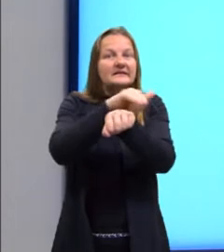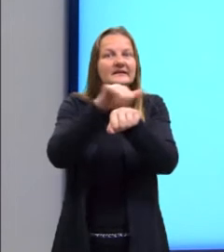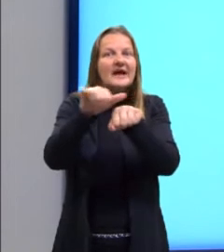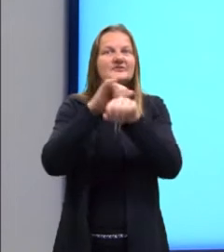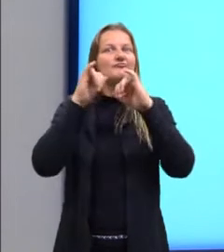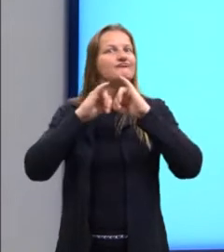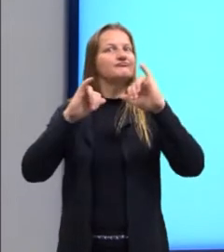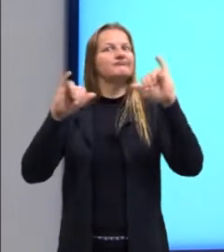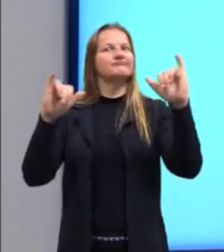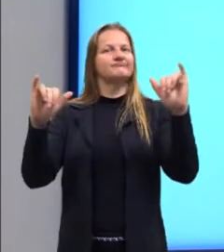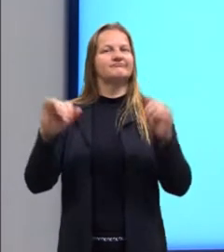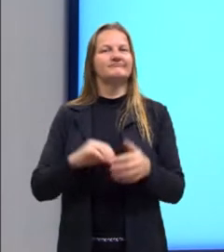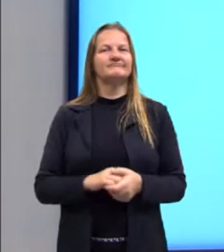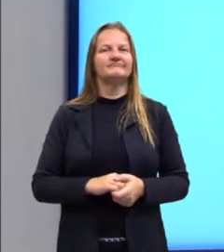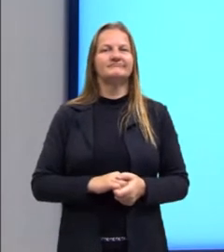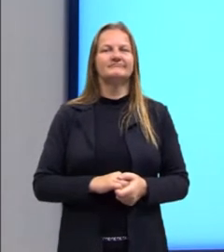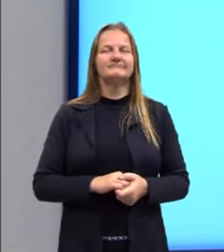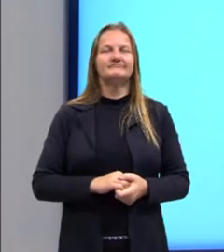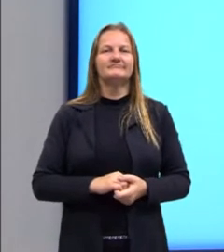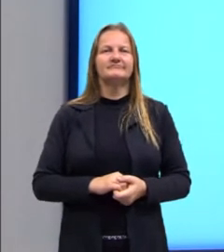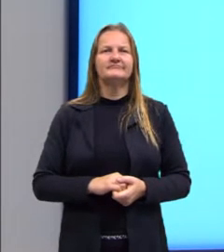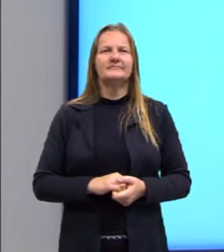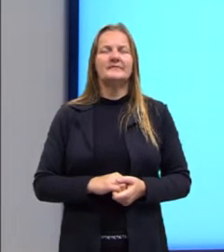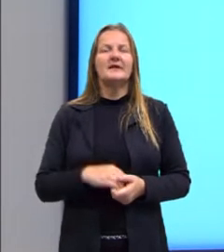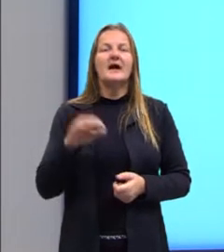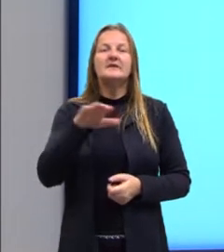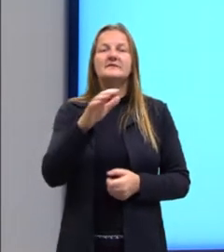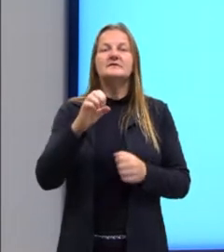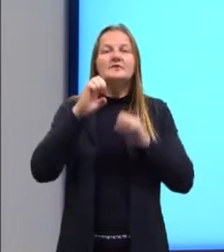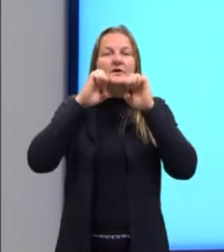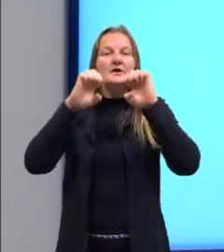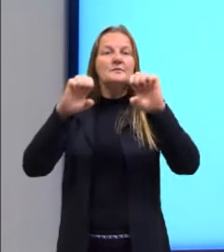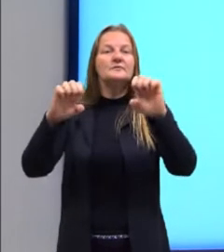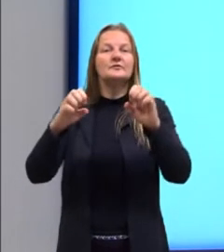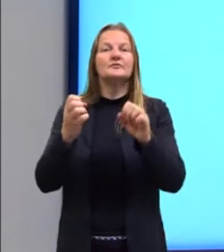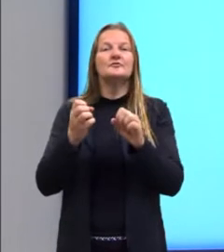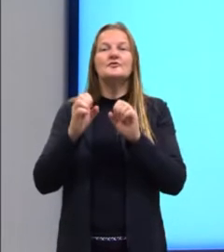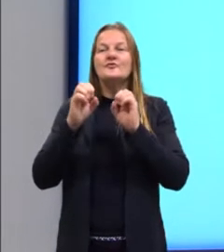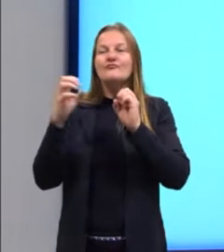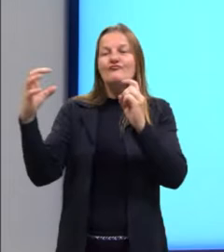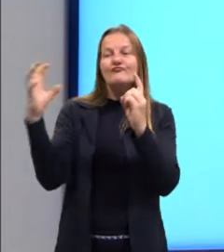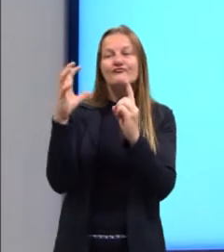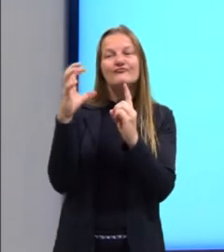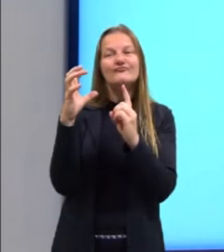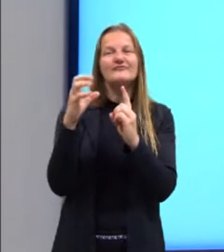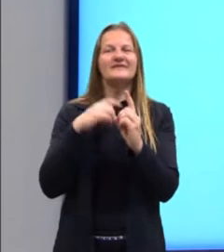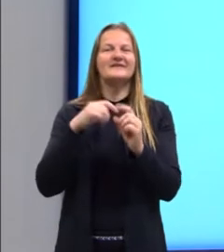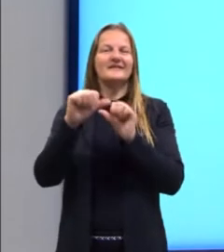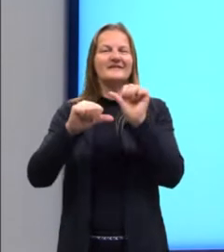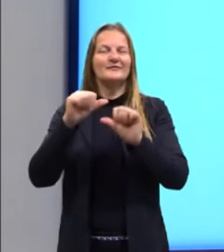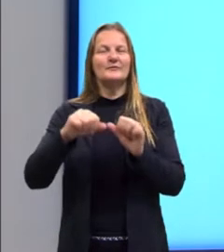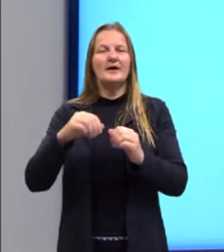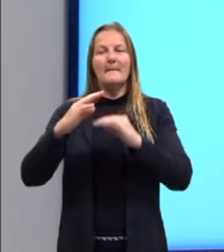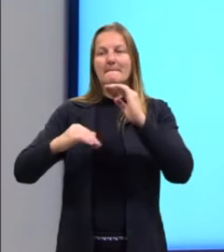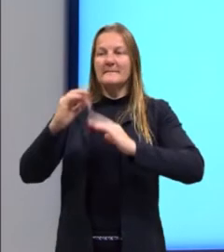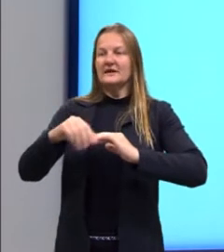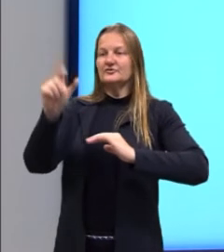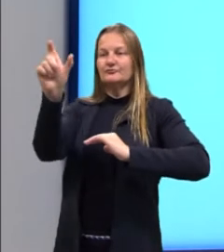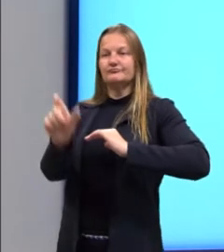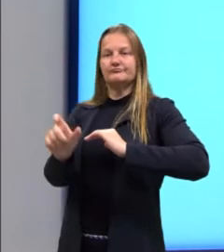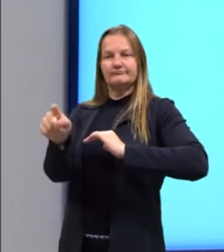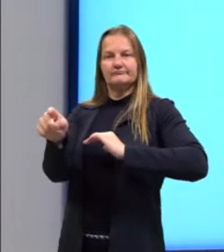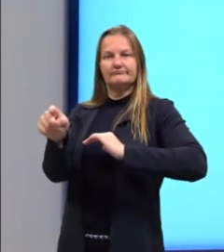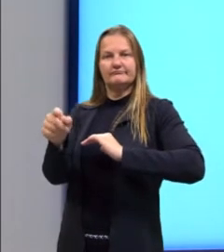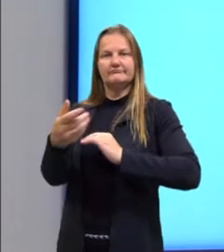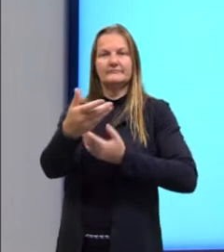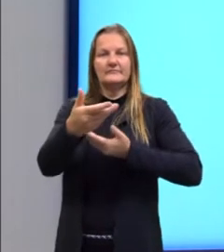emotiva, onde o emissor busca mudar, influenciar, transformar a conduta ou pensamento do